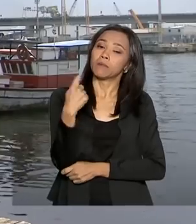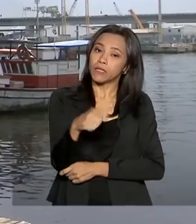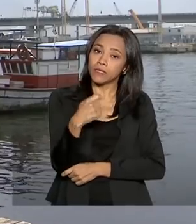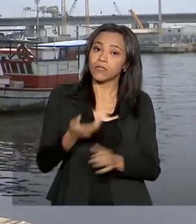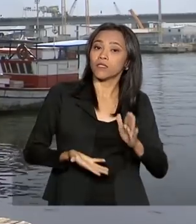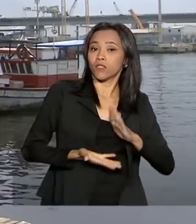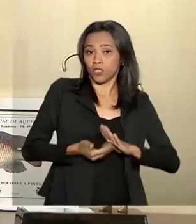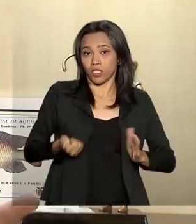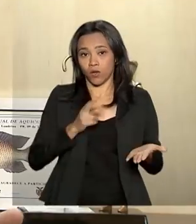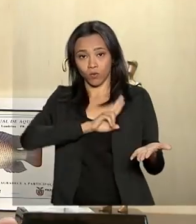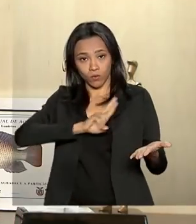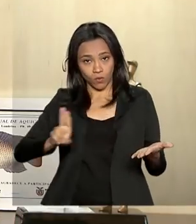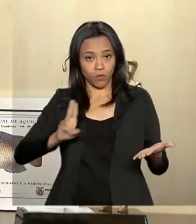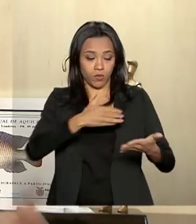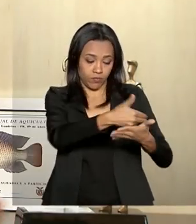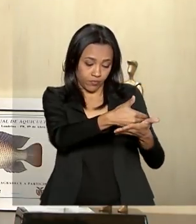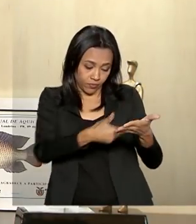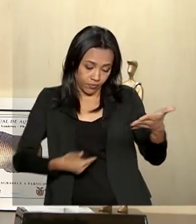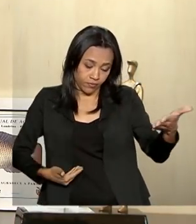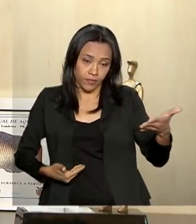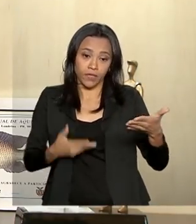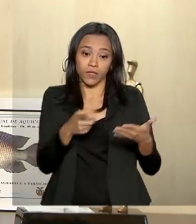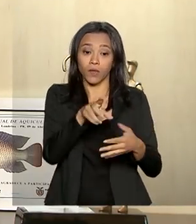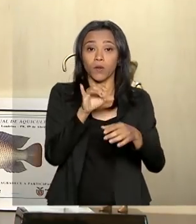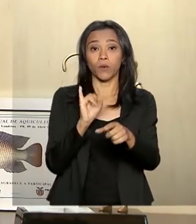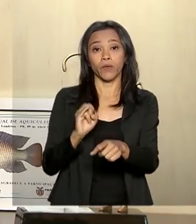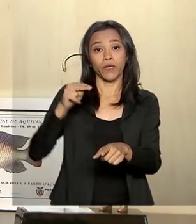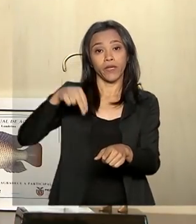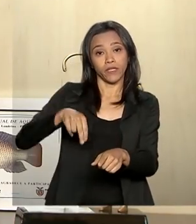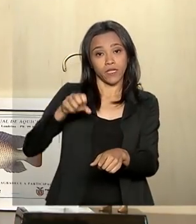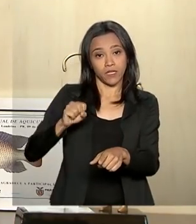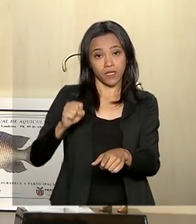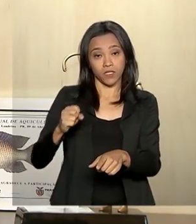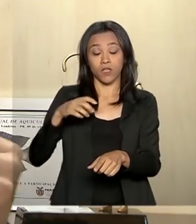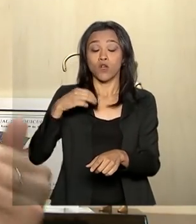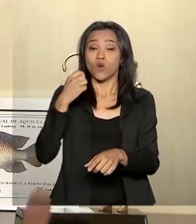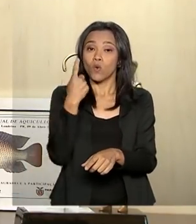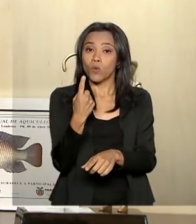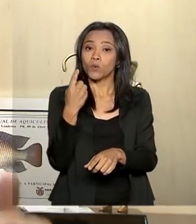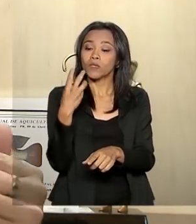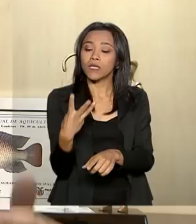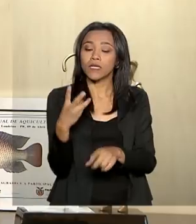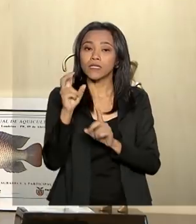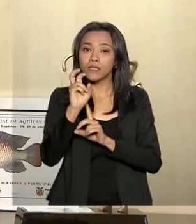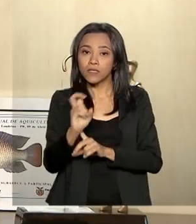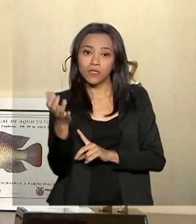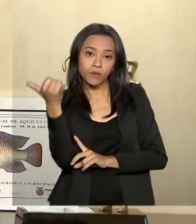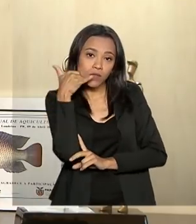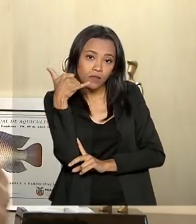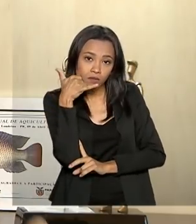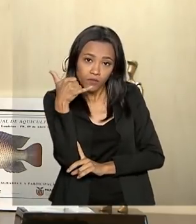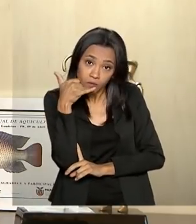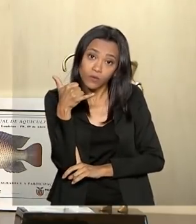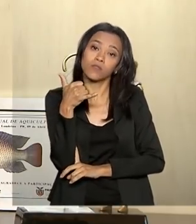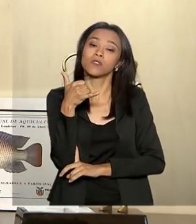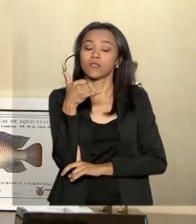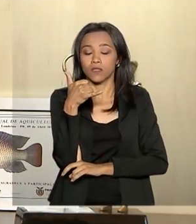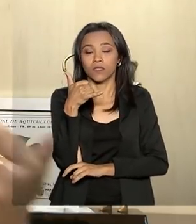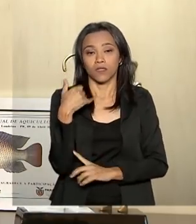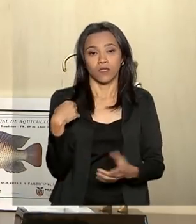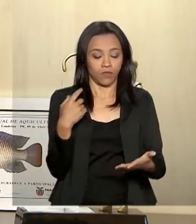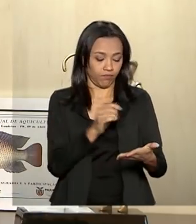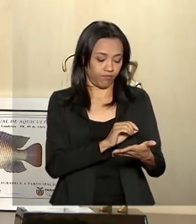descadastramento. O INSS está disponibilizando o canal do 135, ou seja, além das colônias, federações, confederações e entidades,